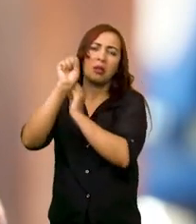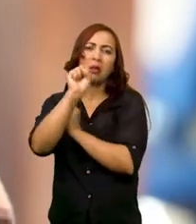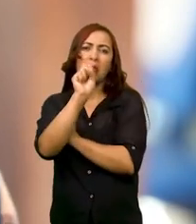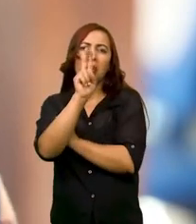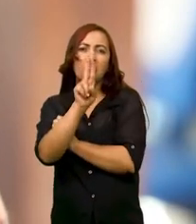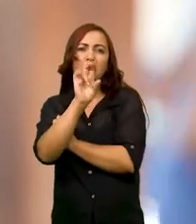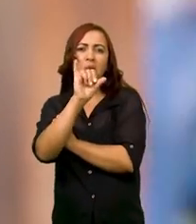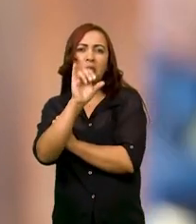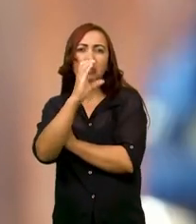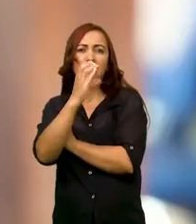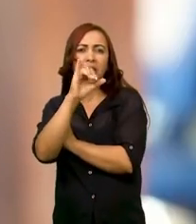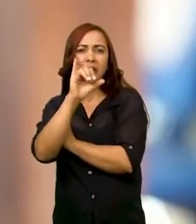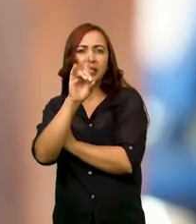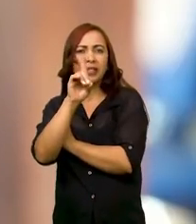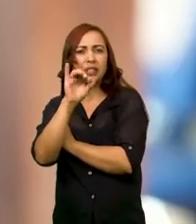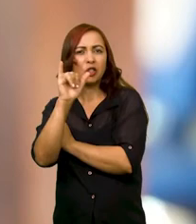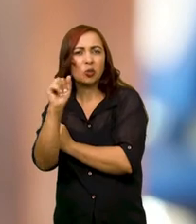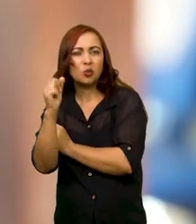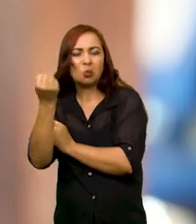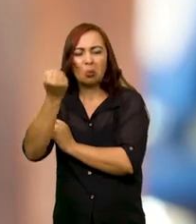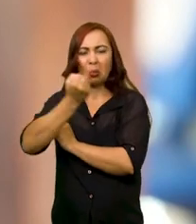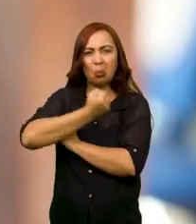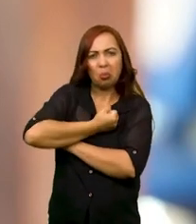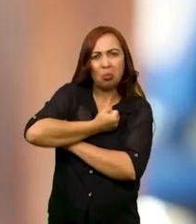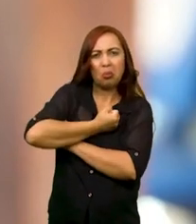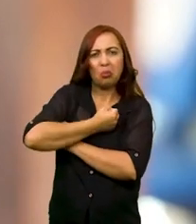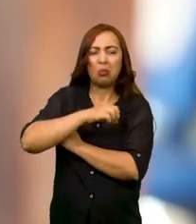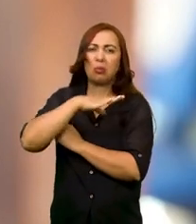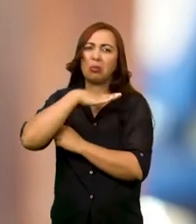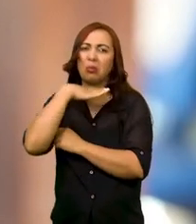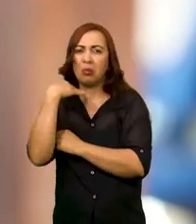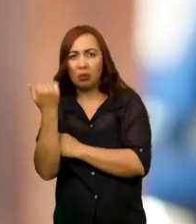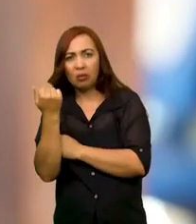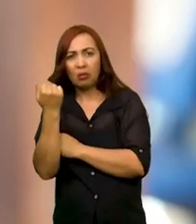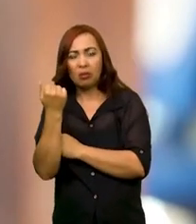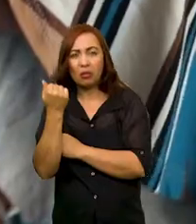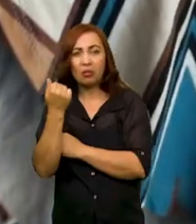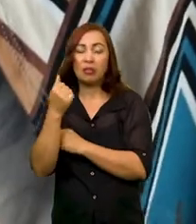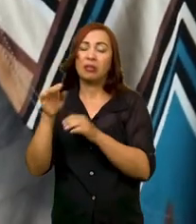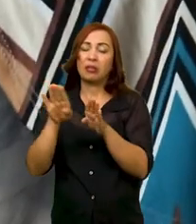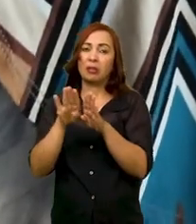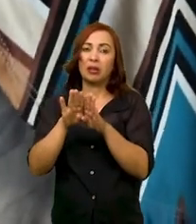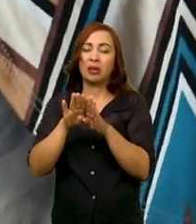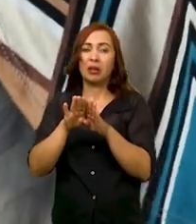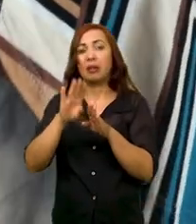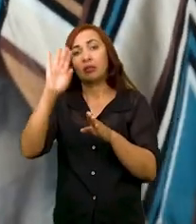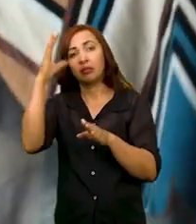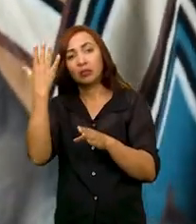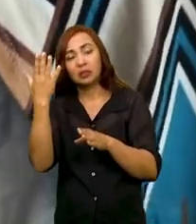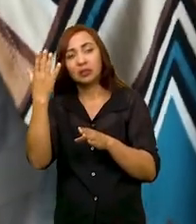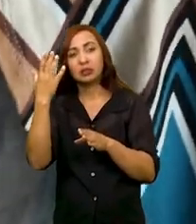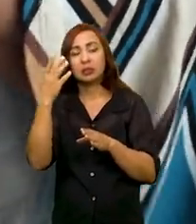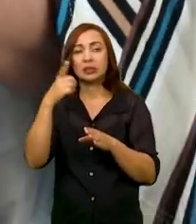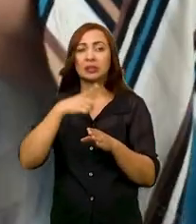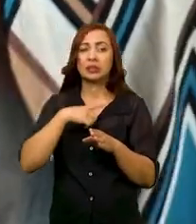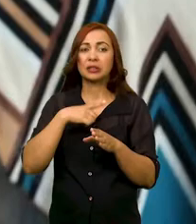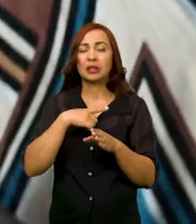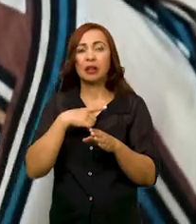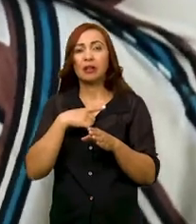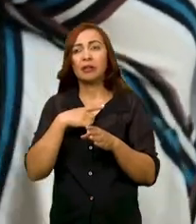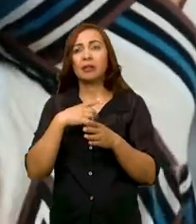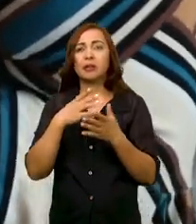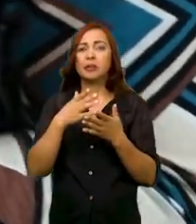PIBIC que nós fazemos sobre tentativas de suicídio e suicídio. São eventos que têm